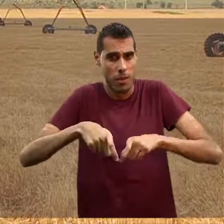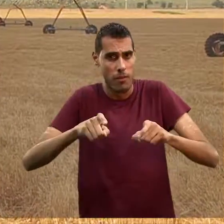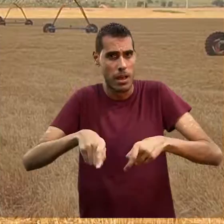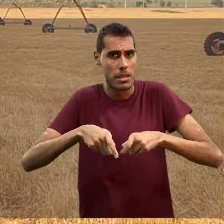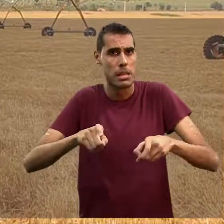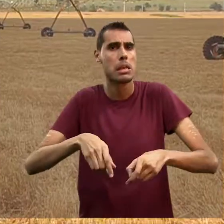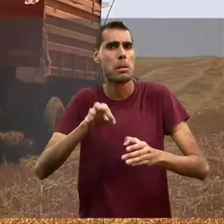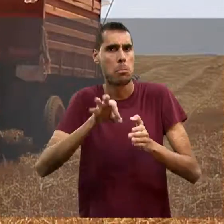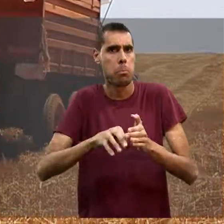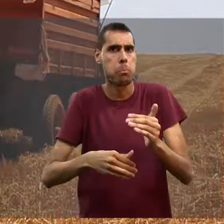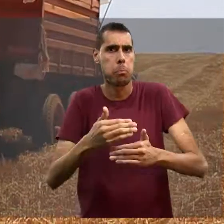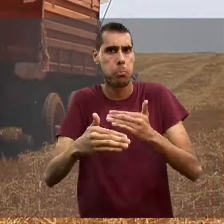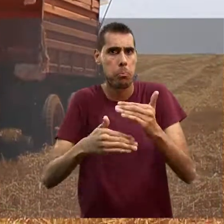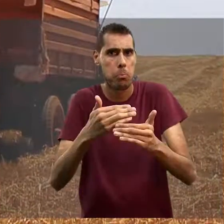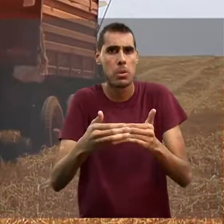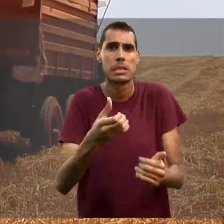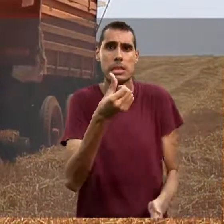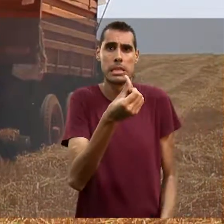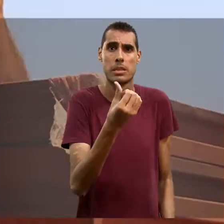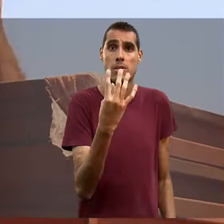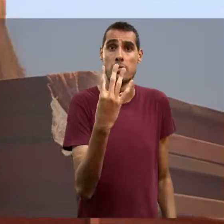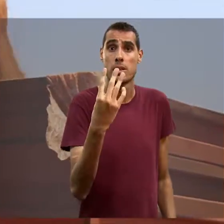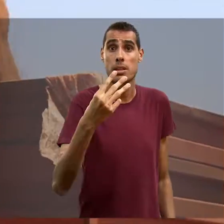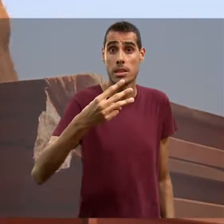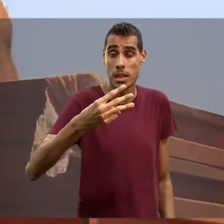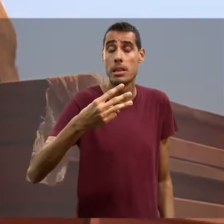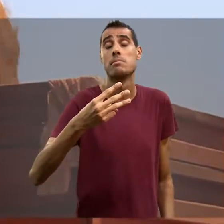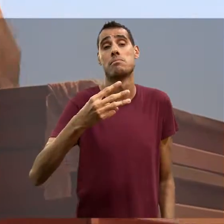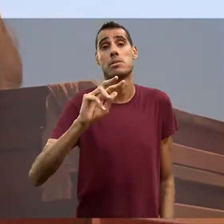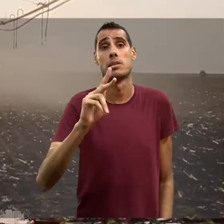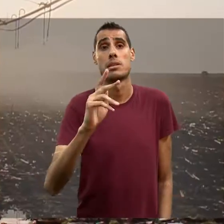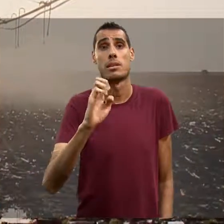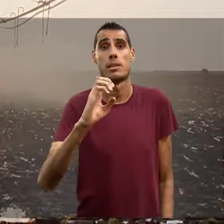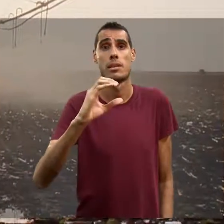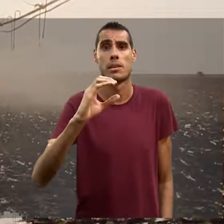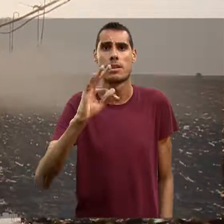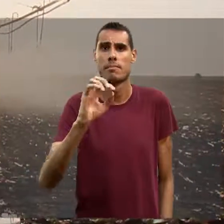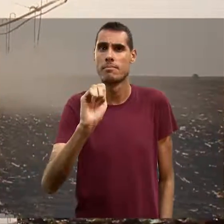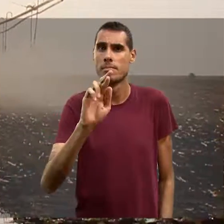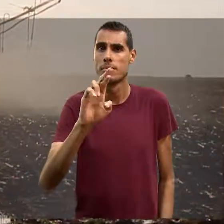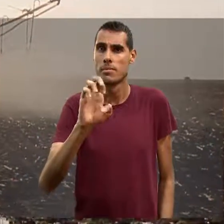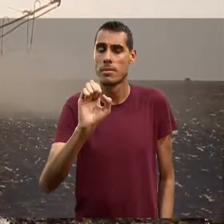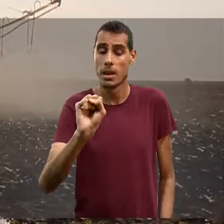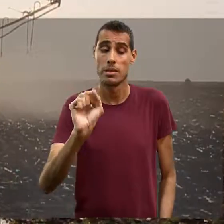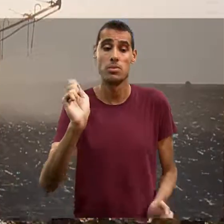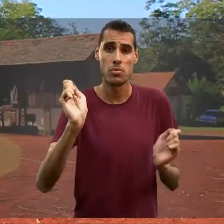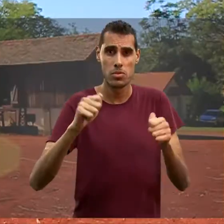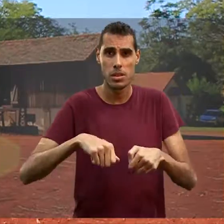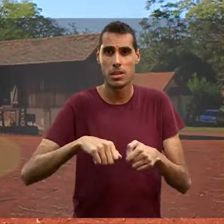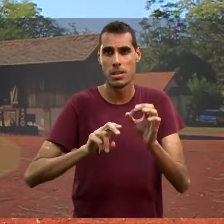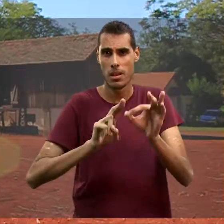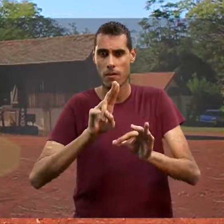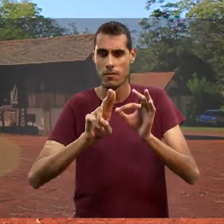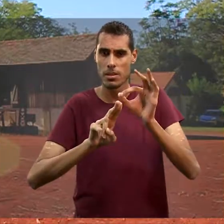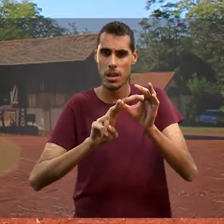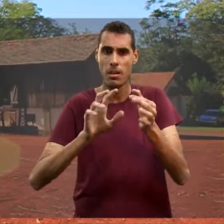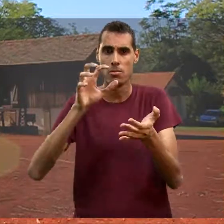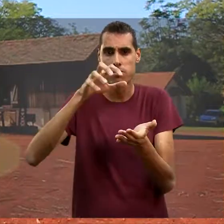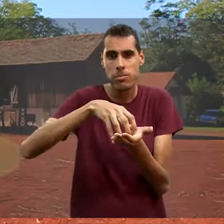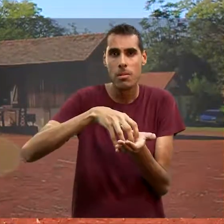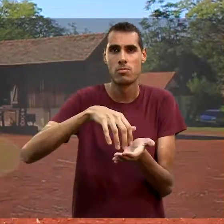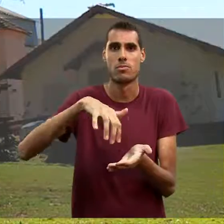643 hectares para que aqui fosse implantado pela Universidade Federal de São Carlos o campus